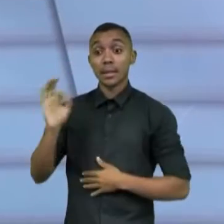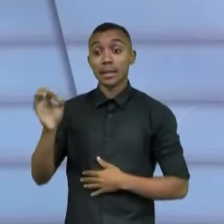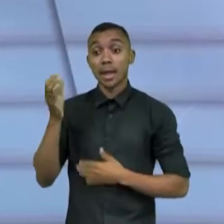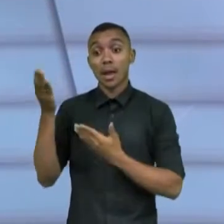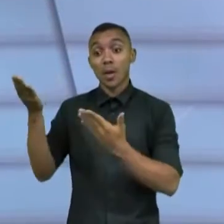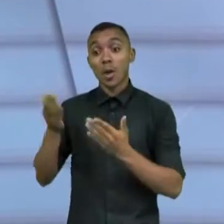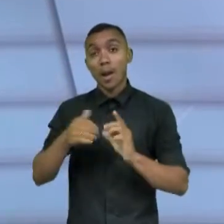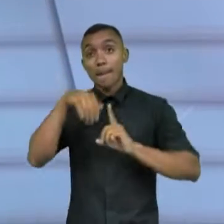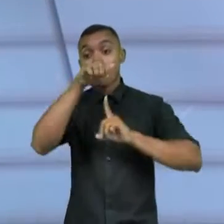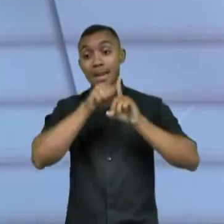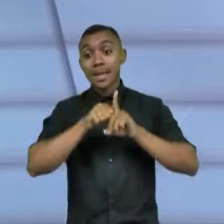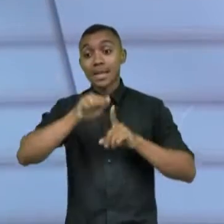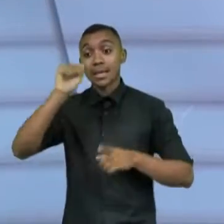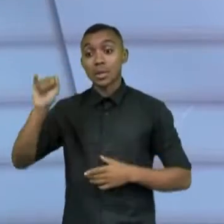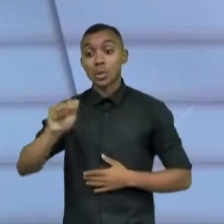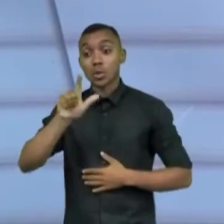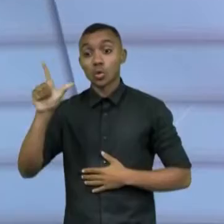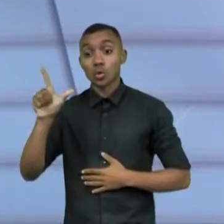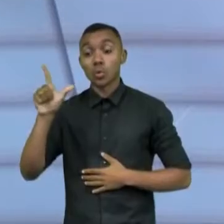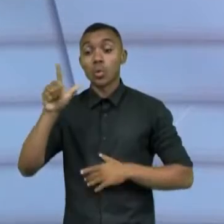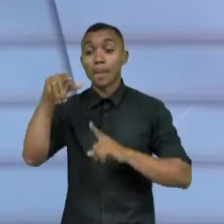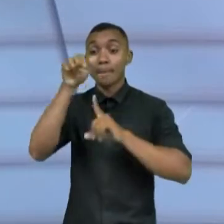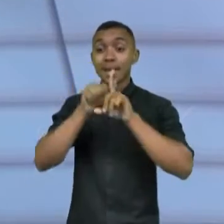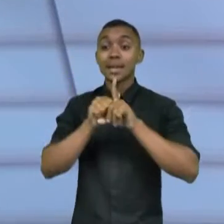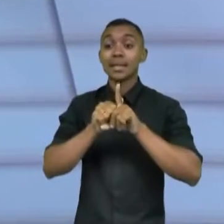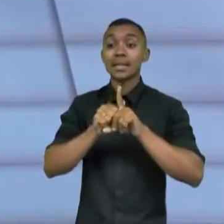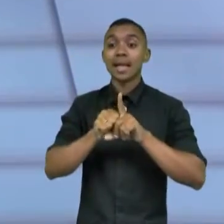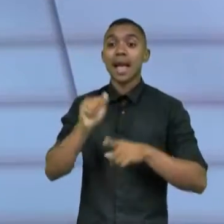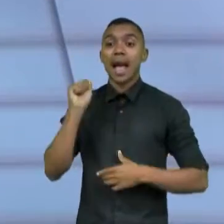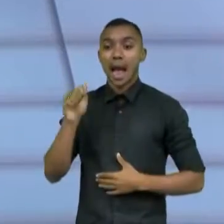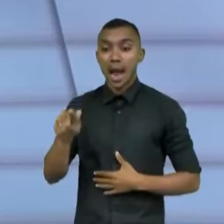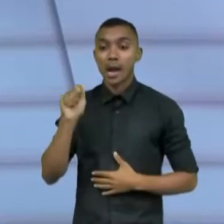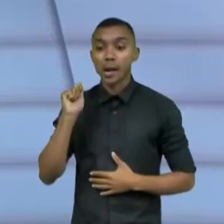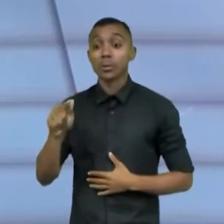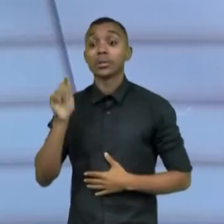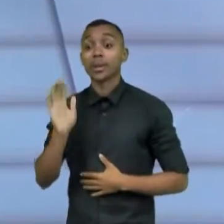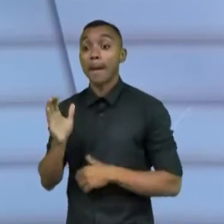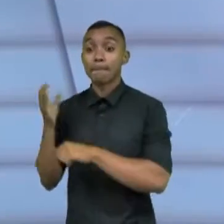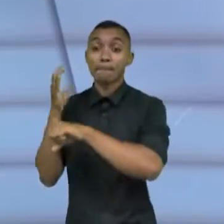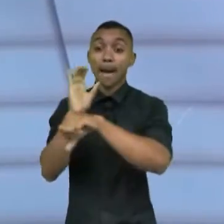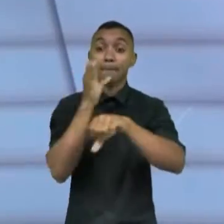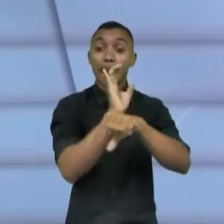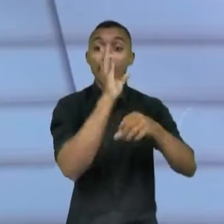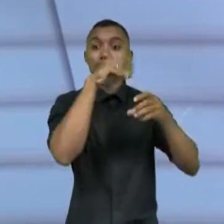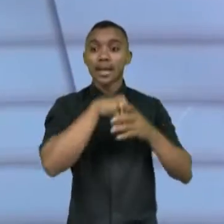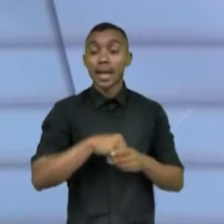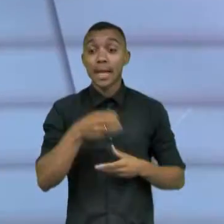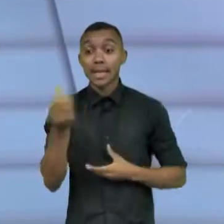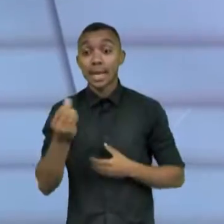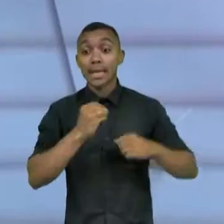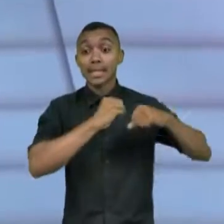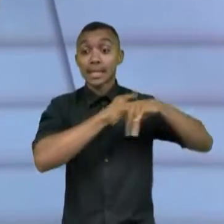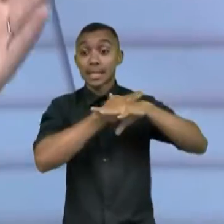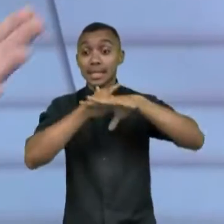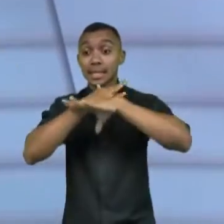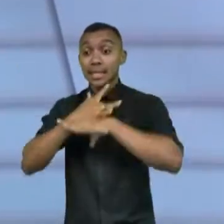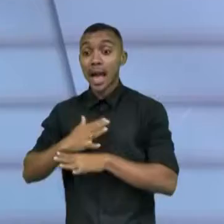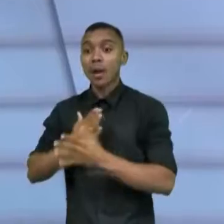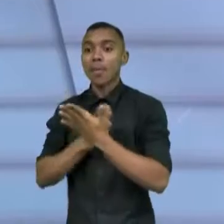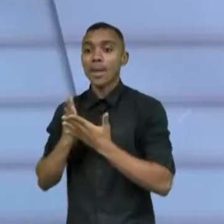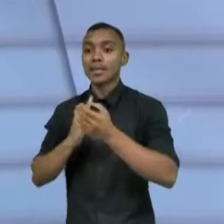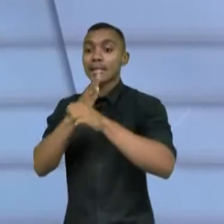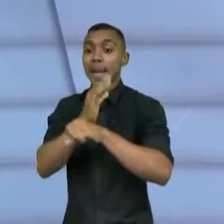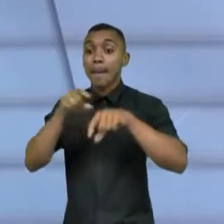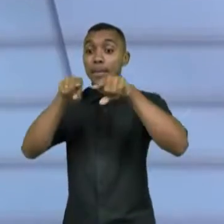nos meses de julho e agosto a gente vem fazendo os lançamentos nas seis cidades que vão participar do projeto ao longo desses